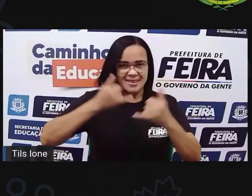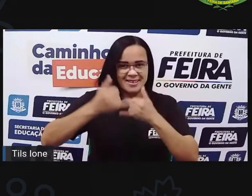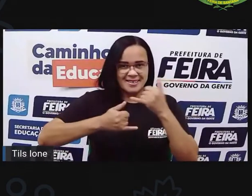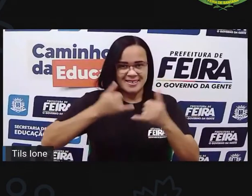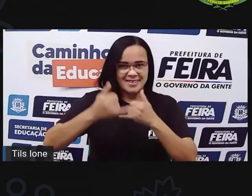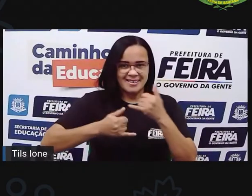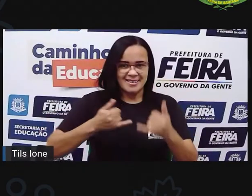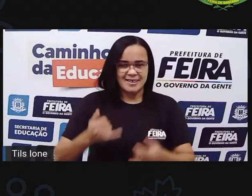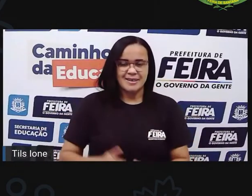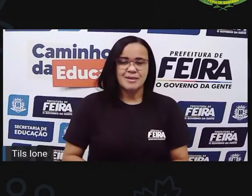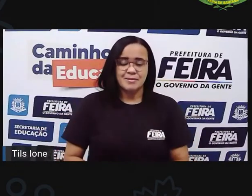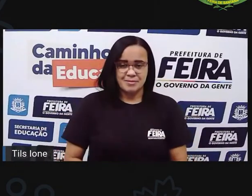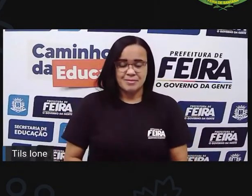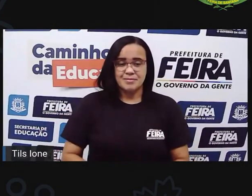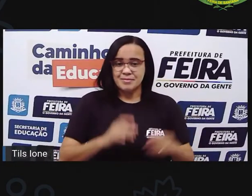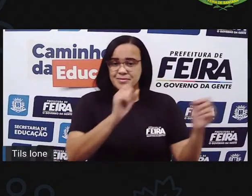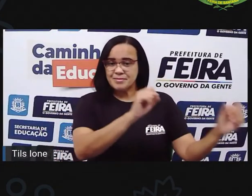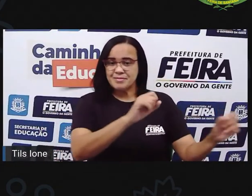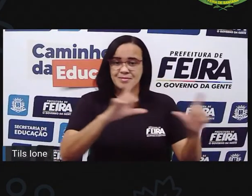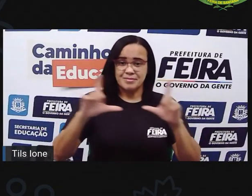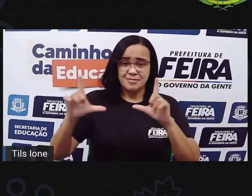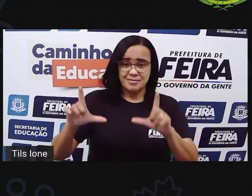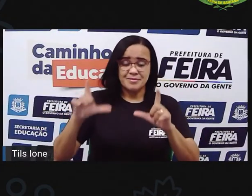aqui e compartilhar o jogo.